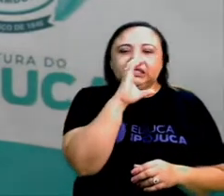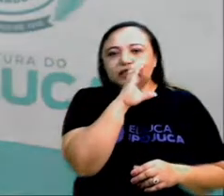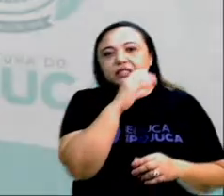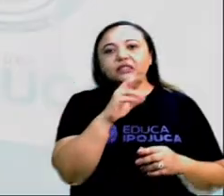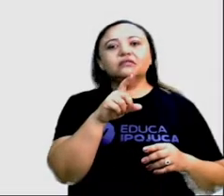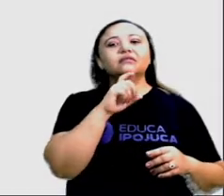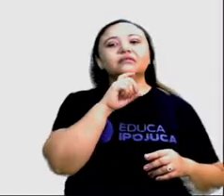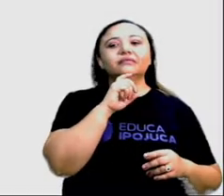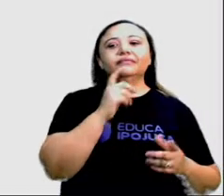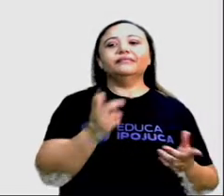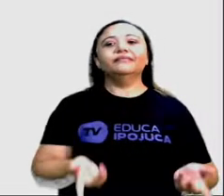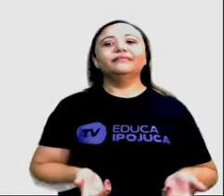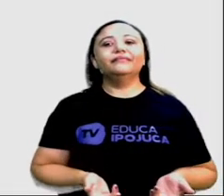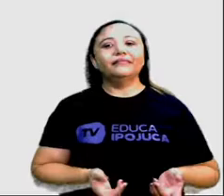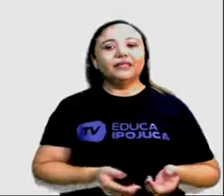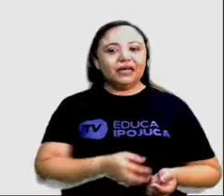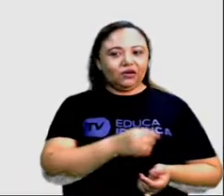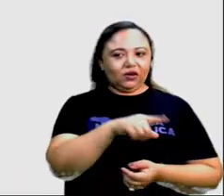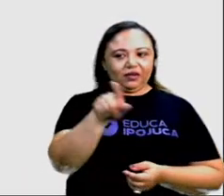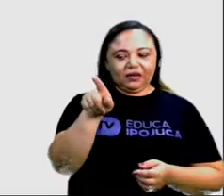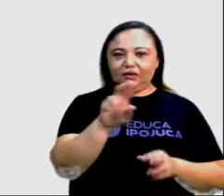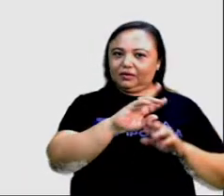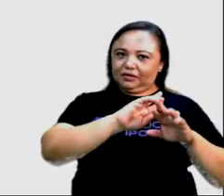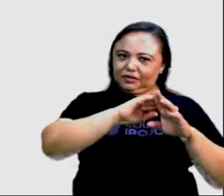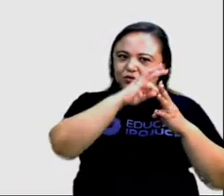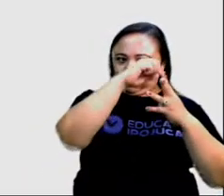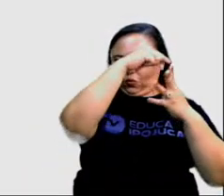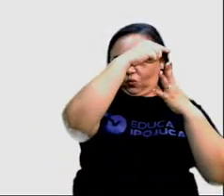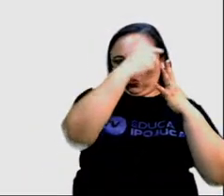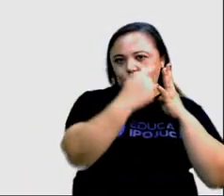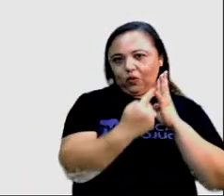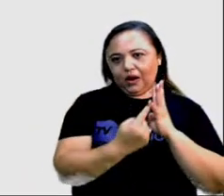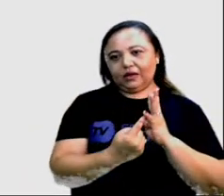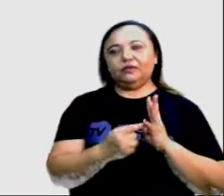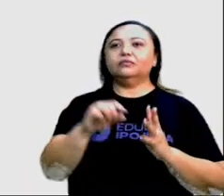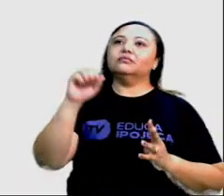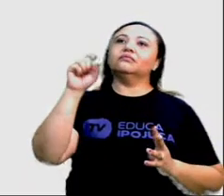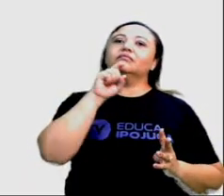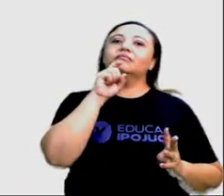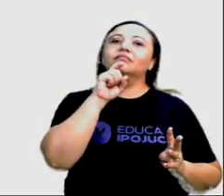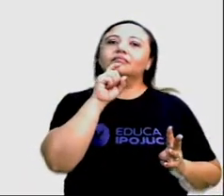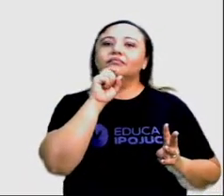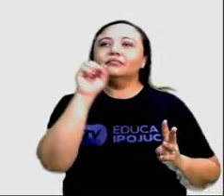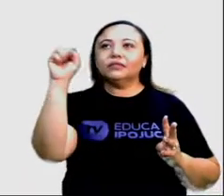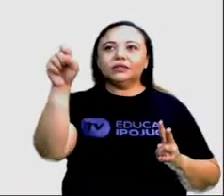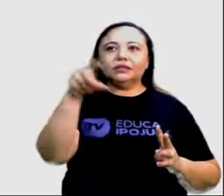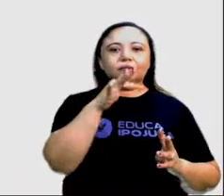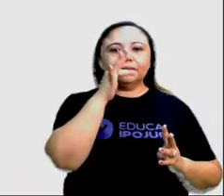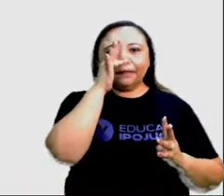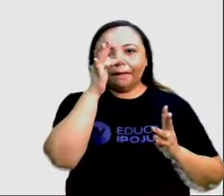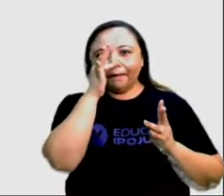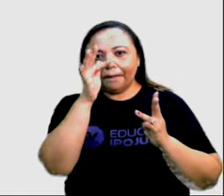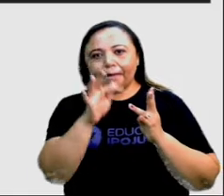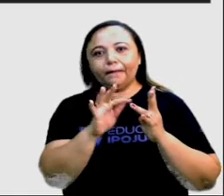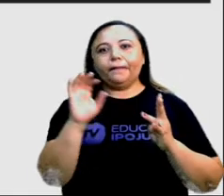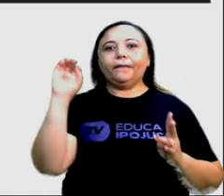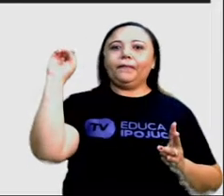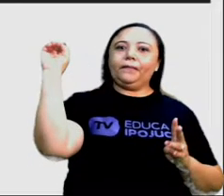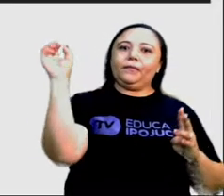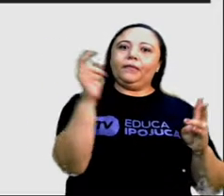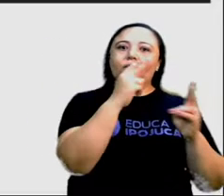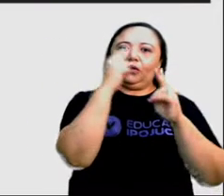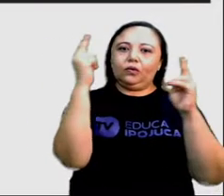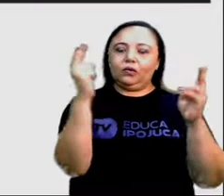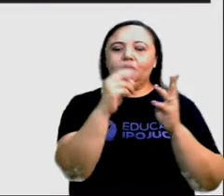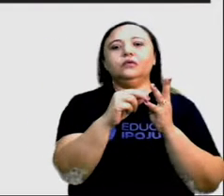pouquinho. Aqui a gente tem as estações do ano. A gente tem o inverno, primavera, o verão e o outono. Vamos